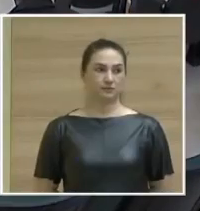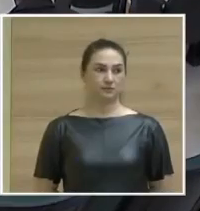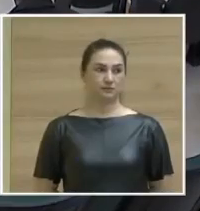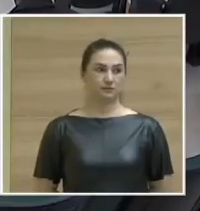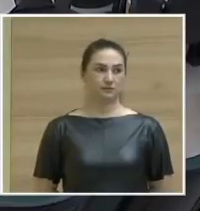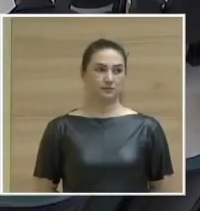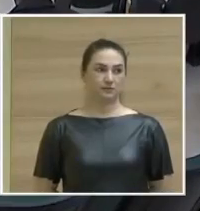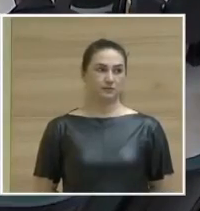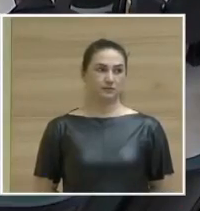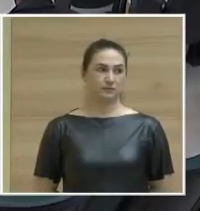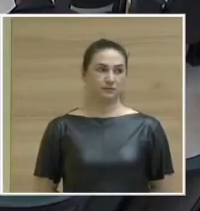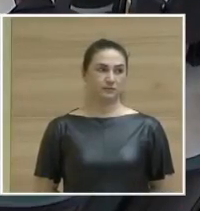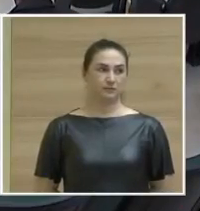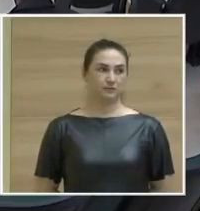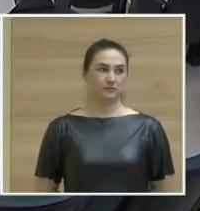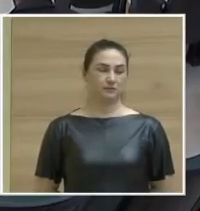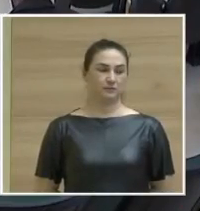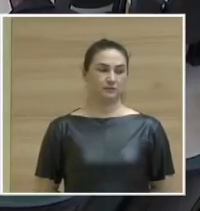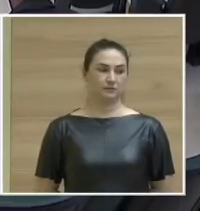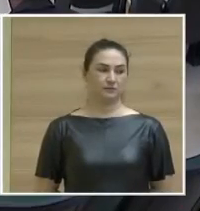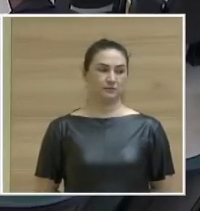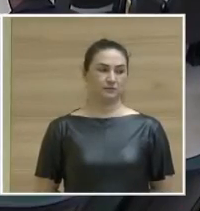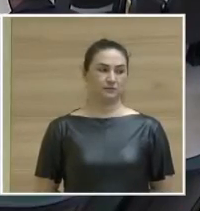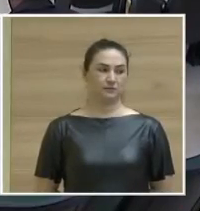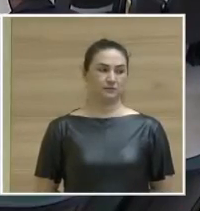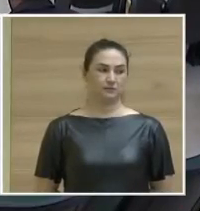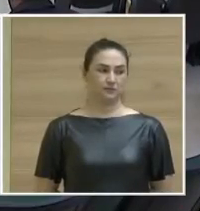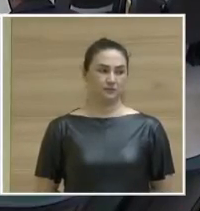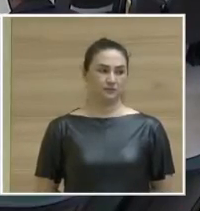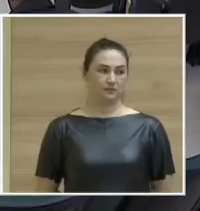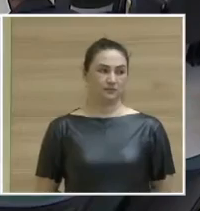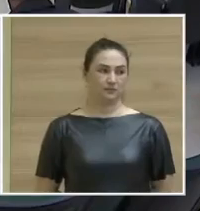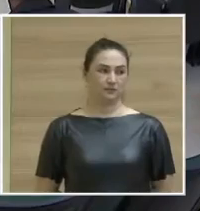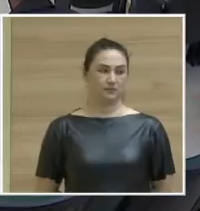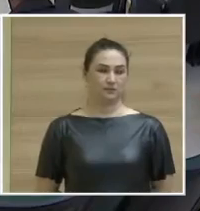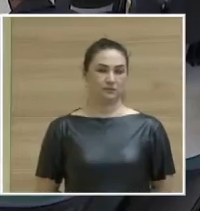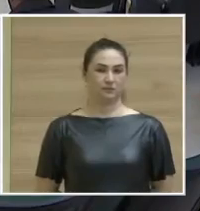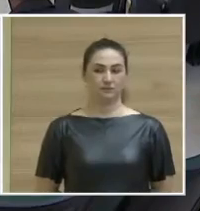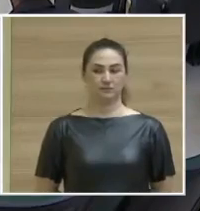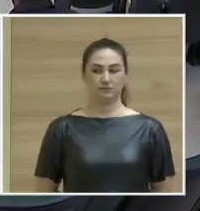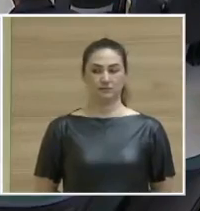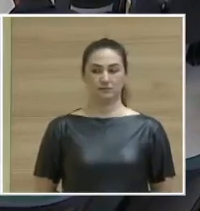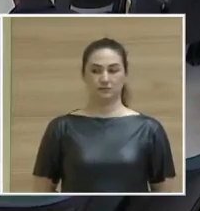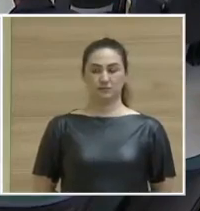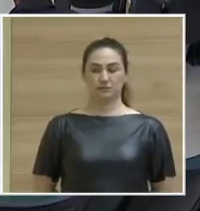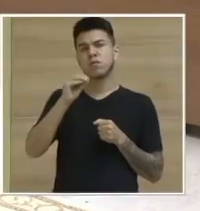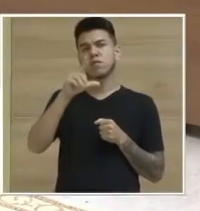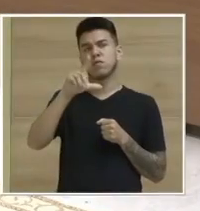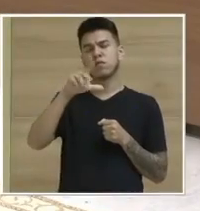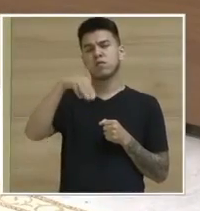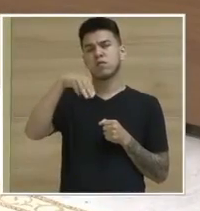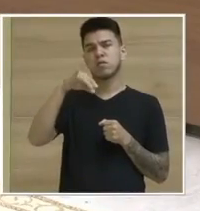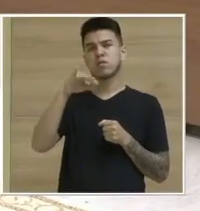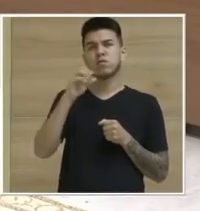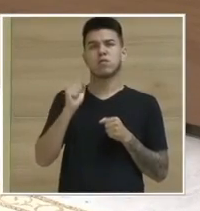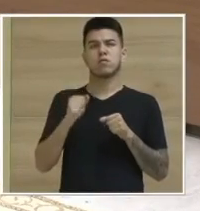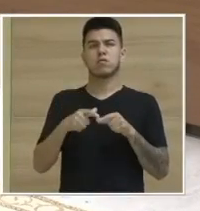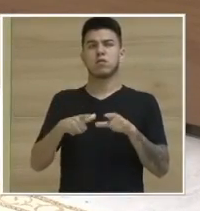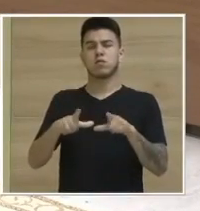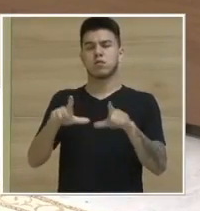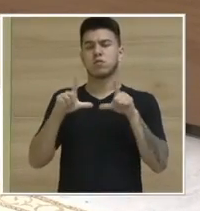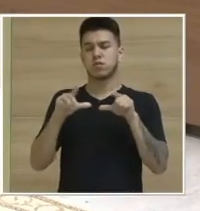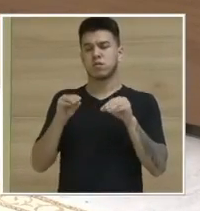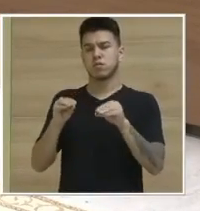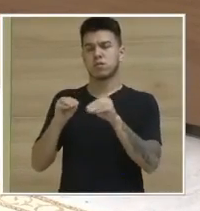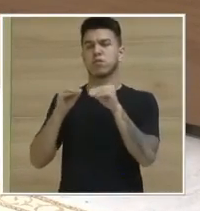E a terceira homenageada foi a também gaúcha, mas que escolheu o Pato Branco com a família para viver, Sueli Rosa D'Artora,